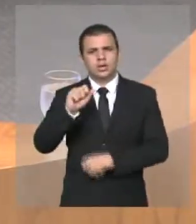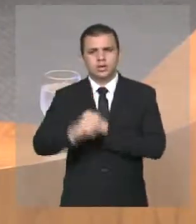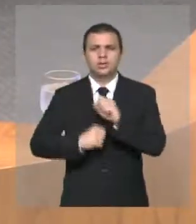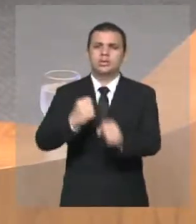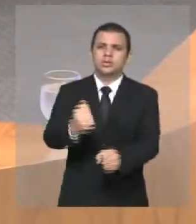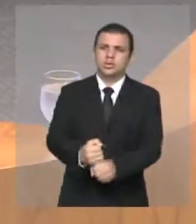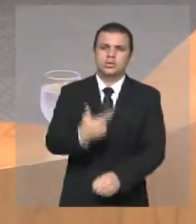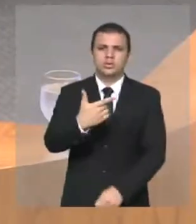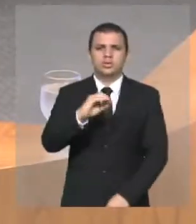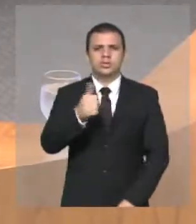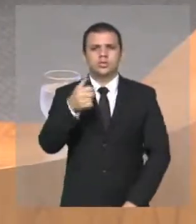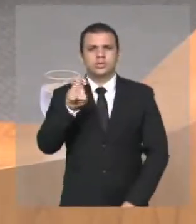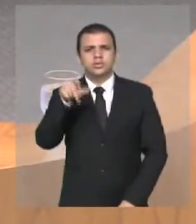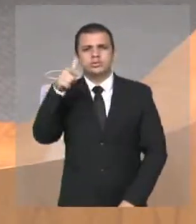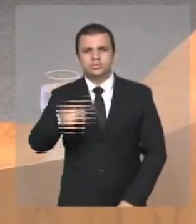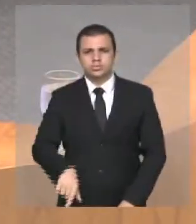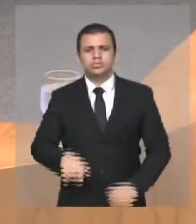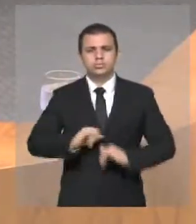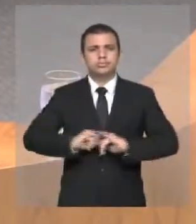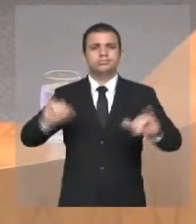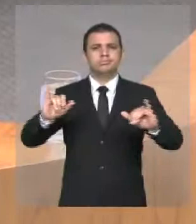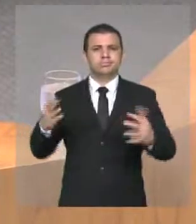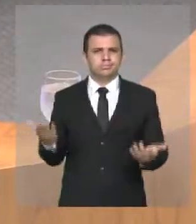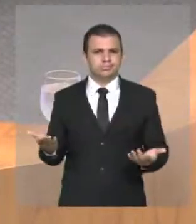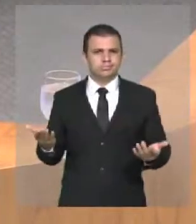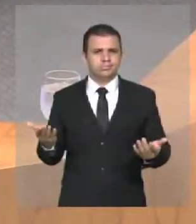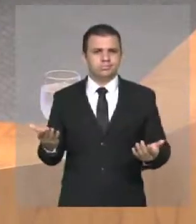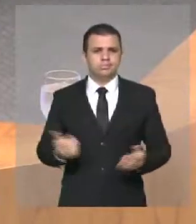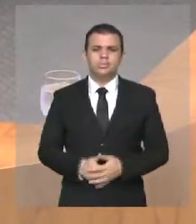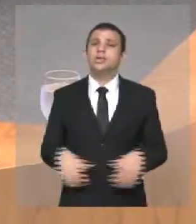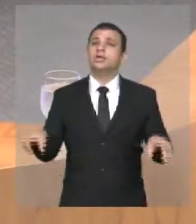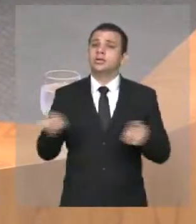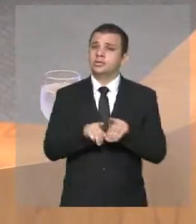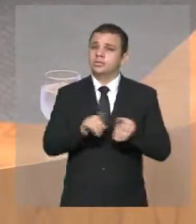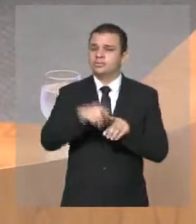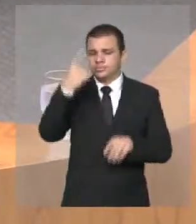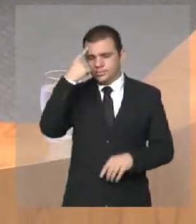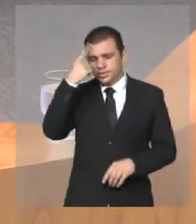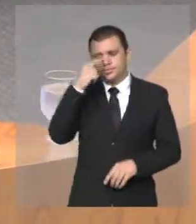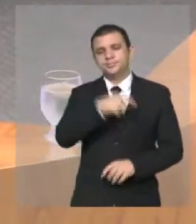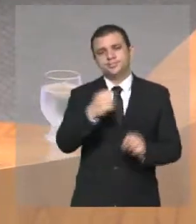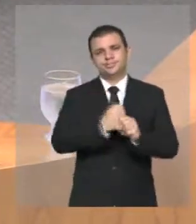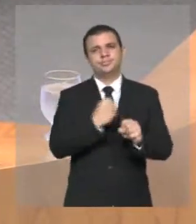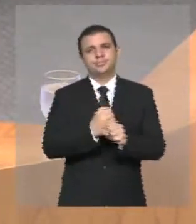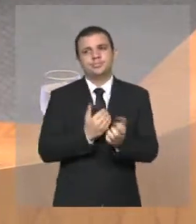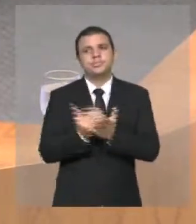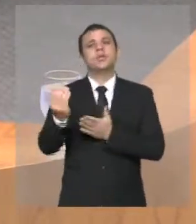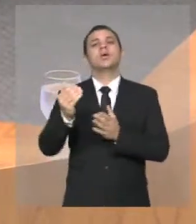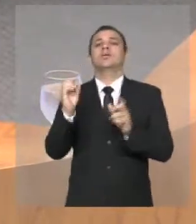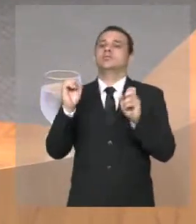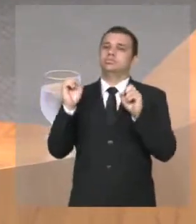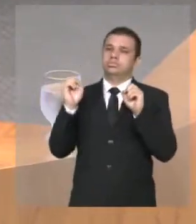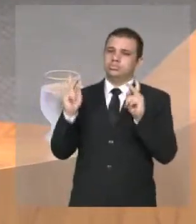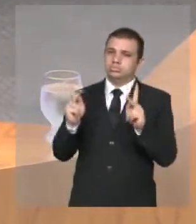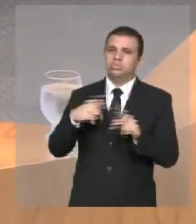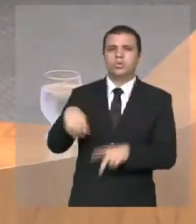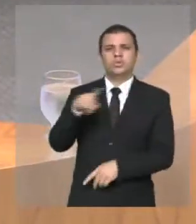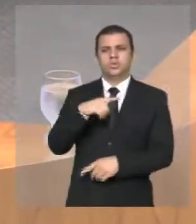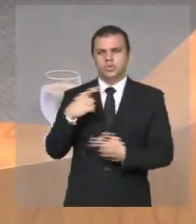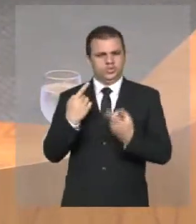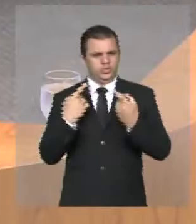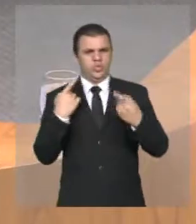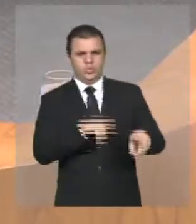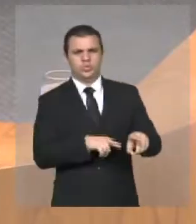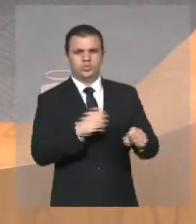E a nossa pergunta, o nosso questionamento também. A obra foi iniciada, ok, e deixei bem claro, nós não somos contra a construção da